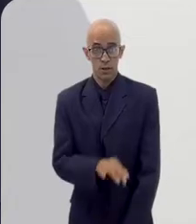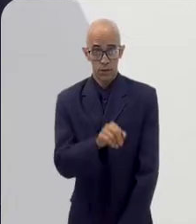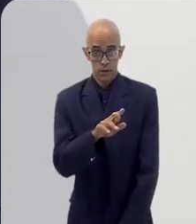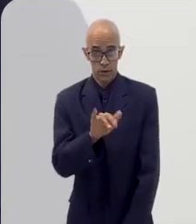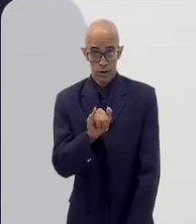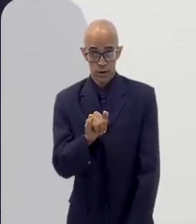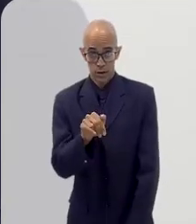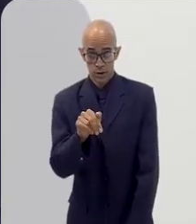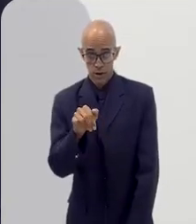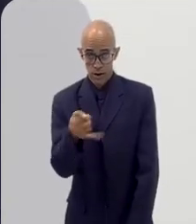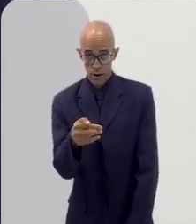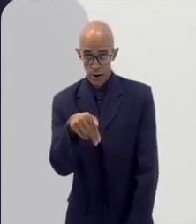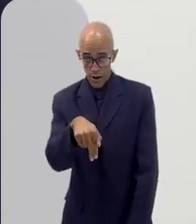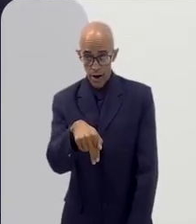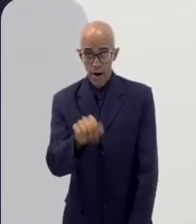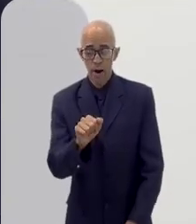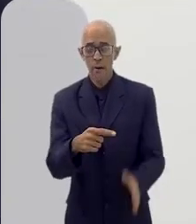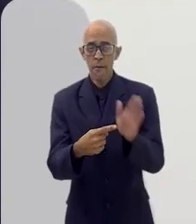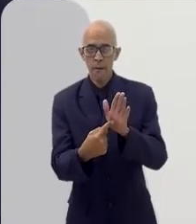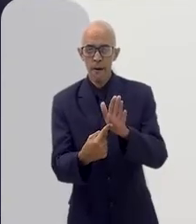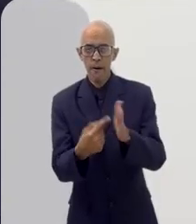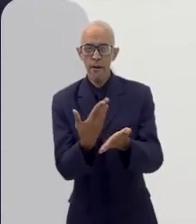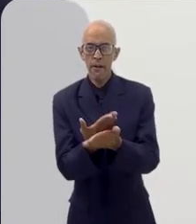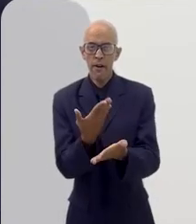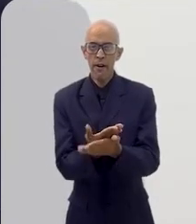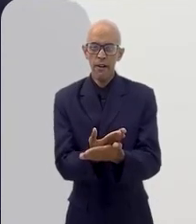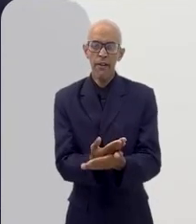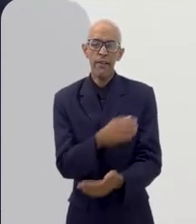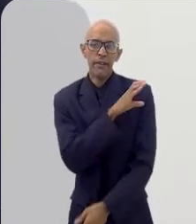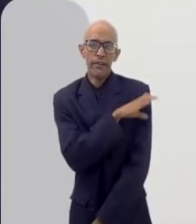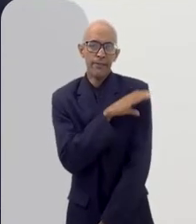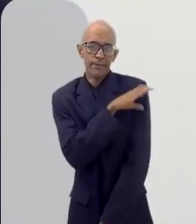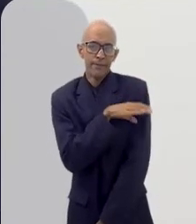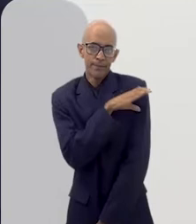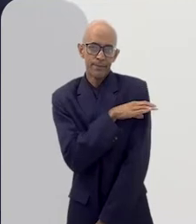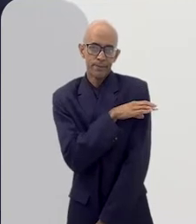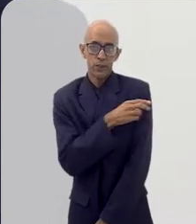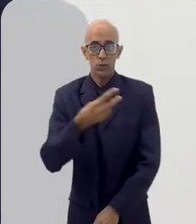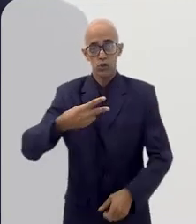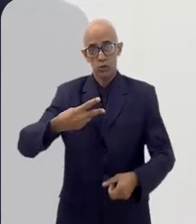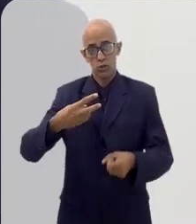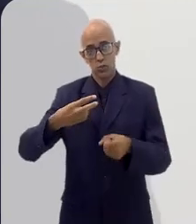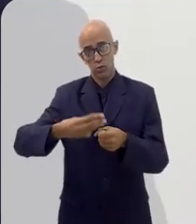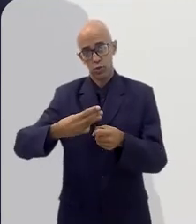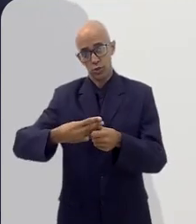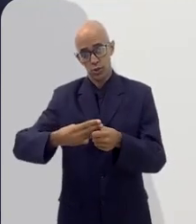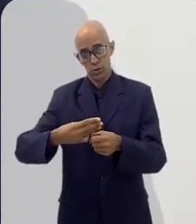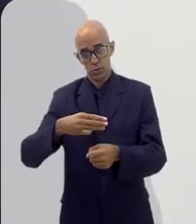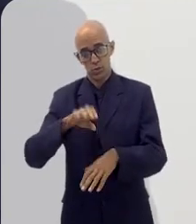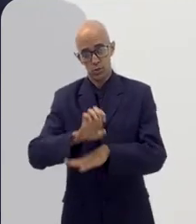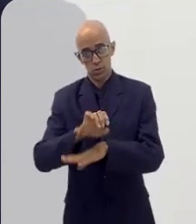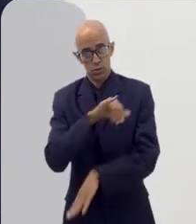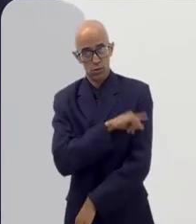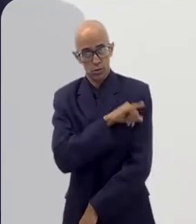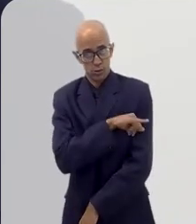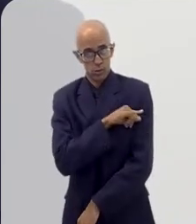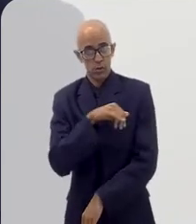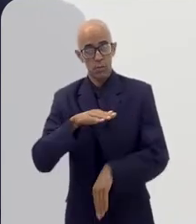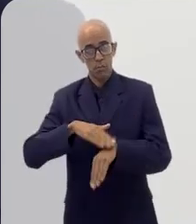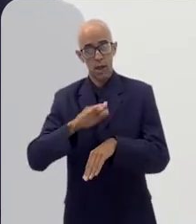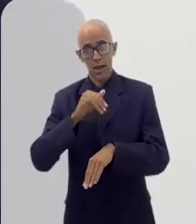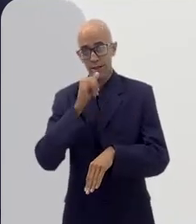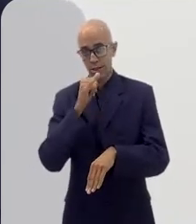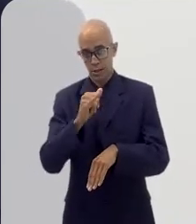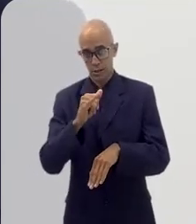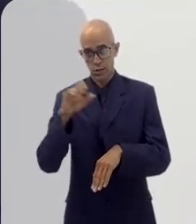A FIJ lançou recentemente um estudo que apontou o campus dos Goitacazes como a segunda cidade do estado do Rio com maior produção